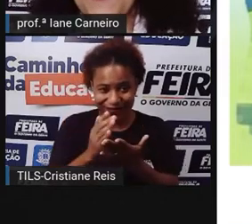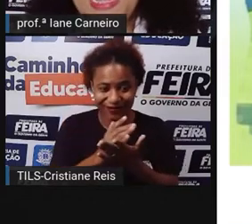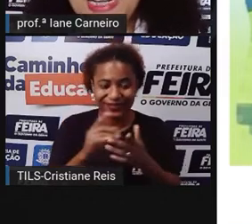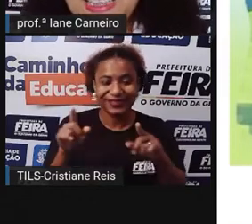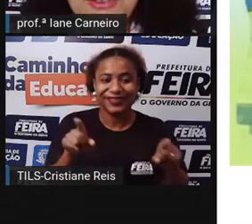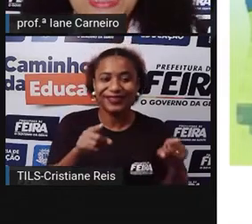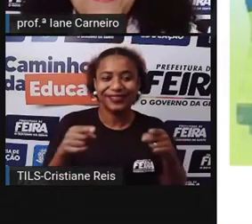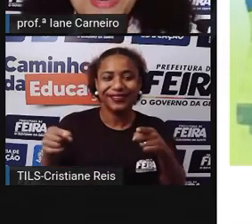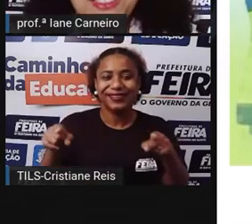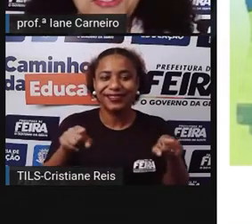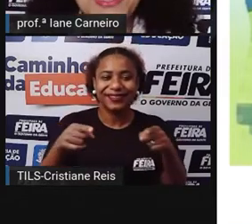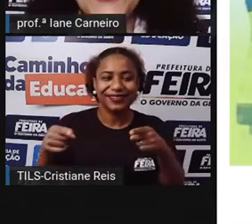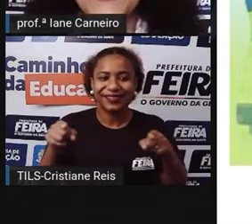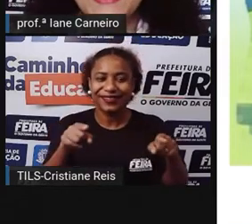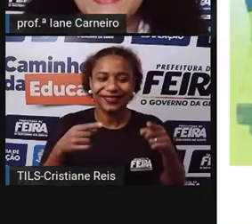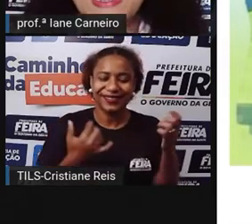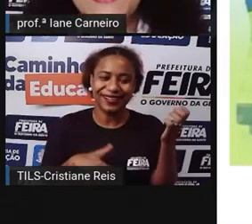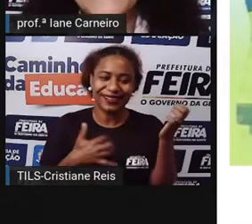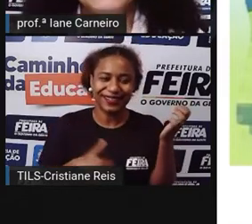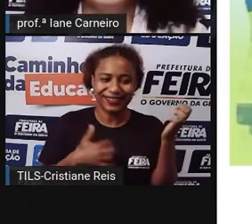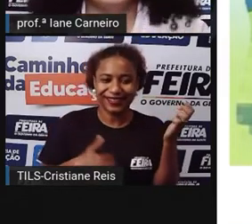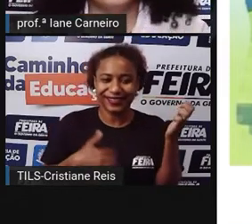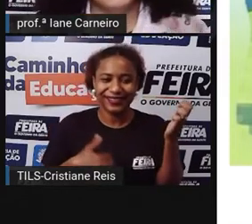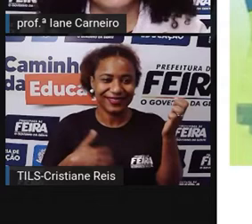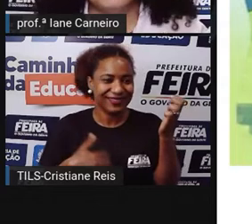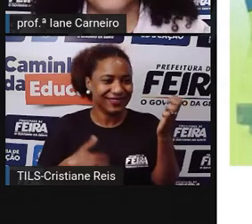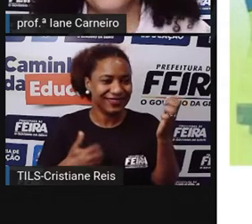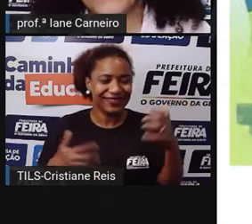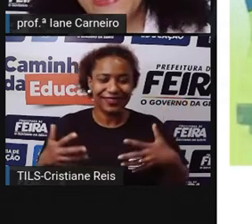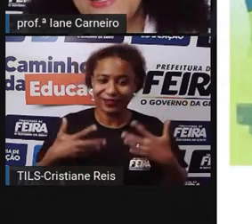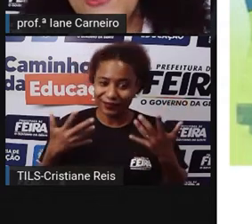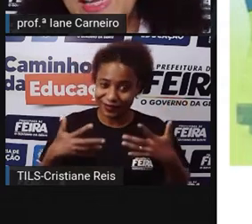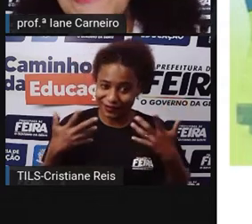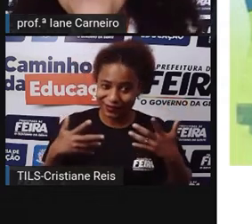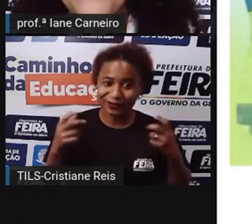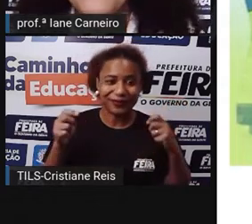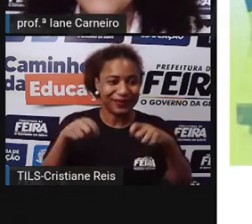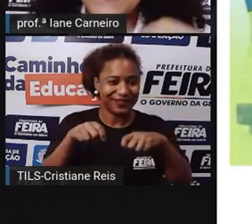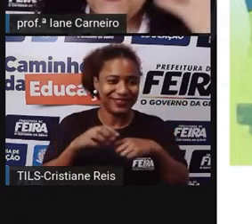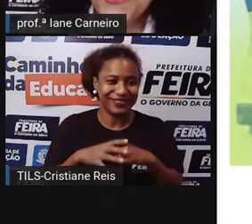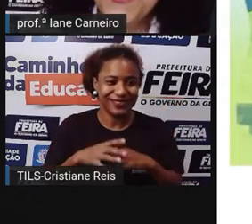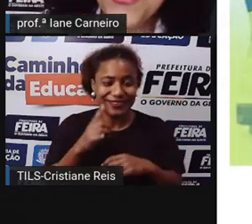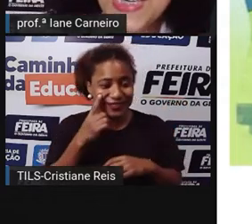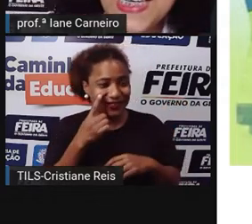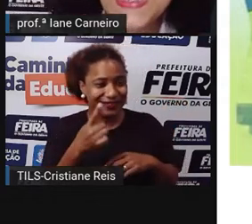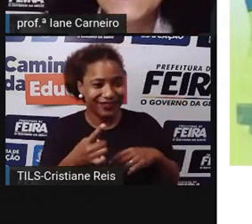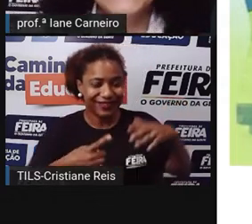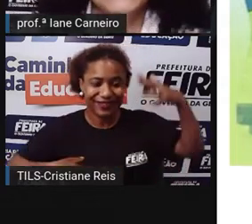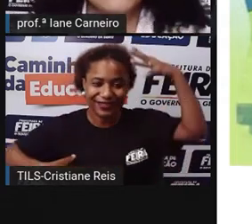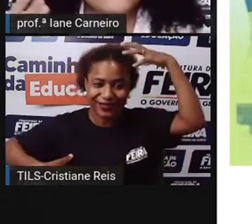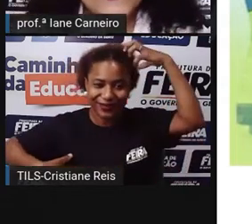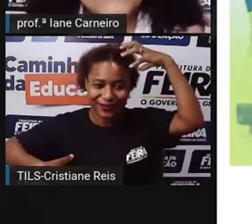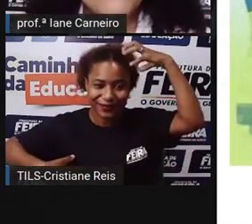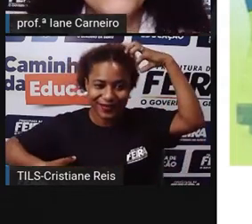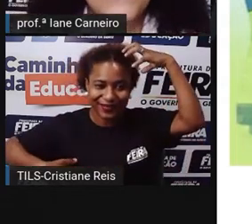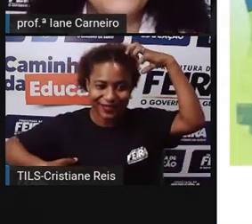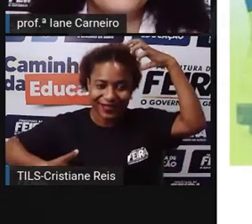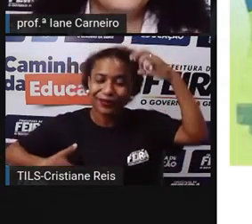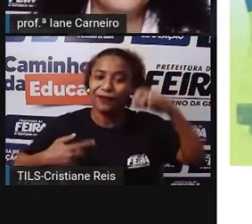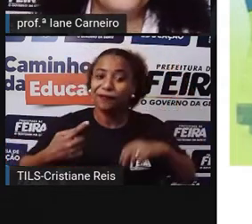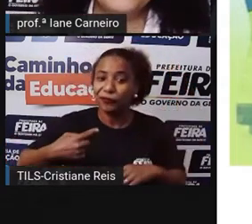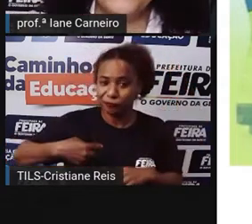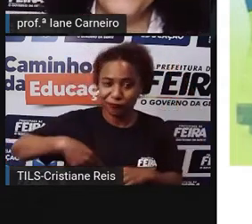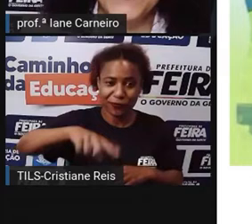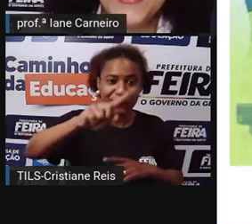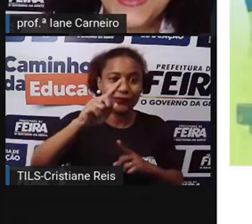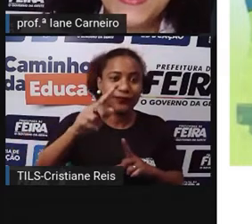Parlenda E fica bem divertida Então olha aqui O Macaco Foi a feira E a gente já teve Uma aula Para